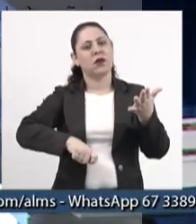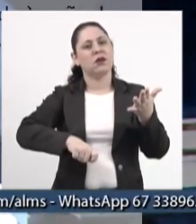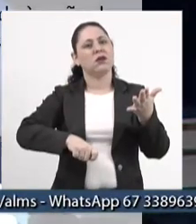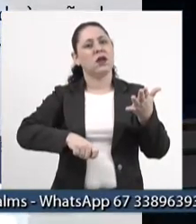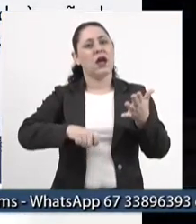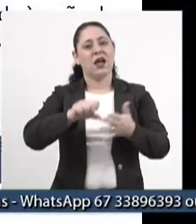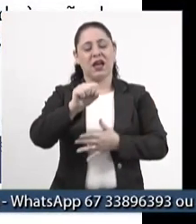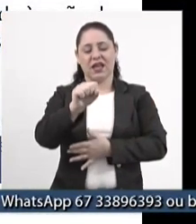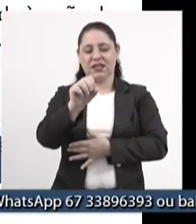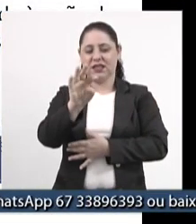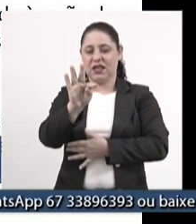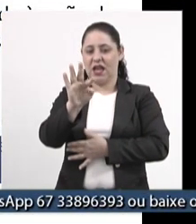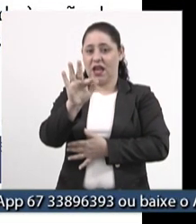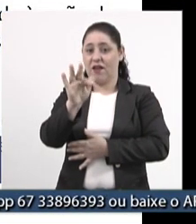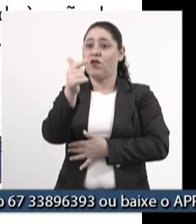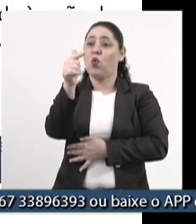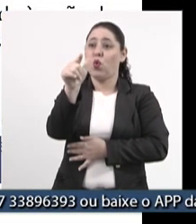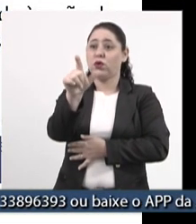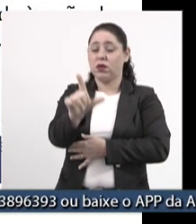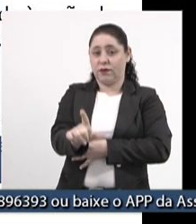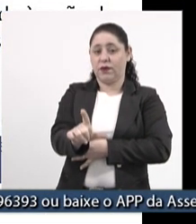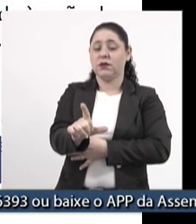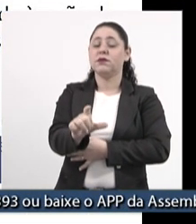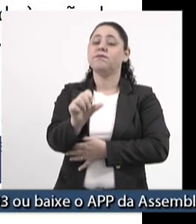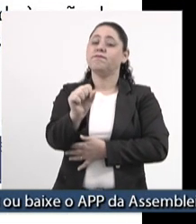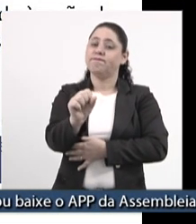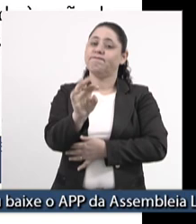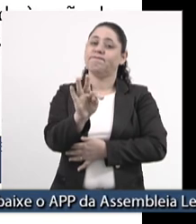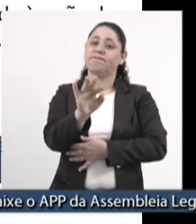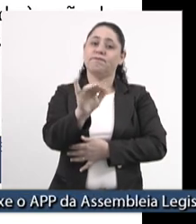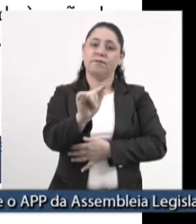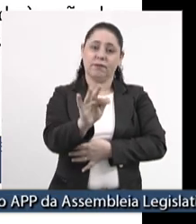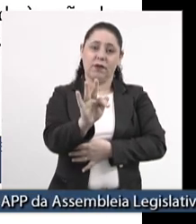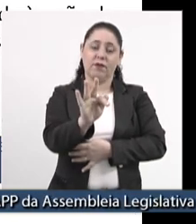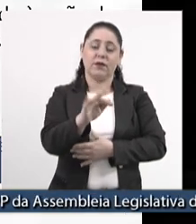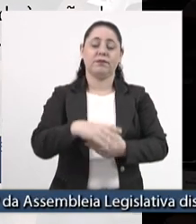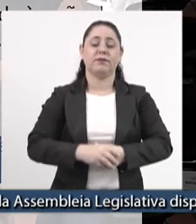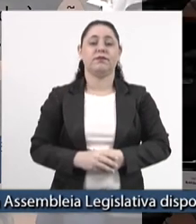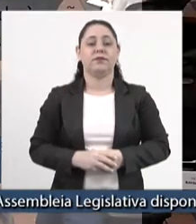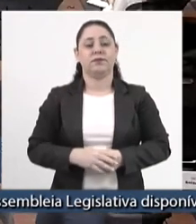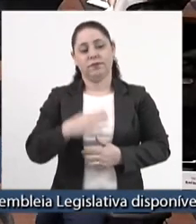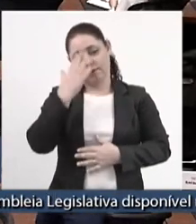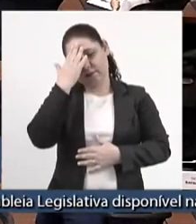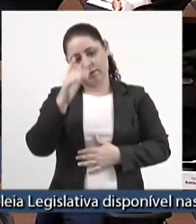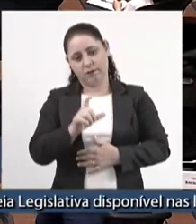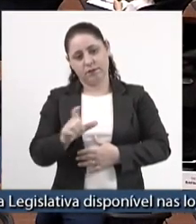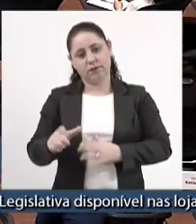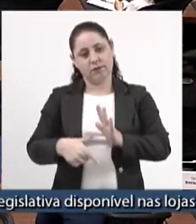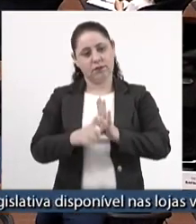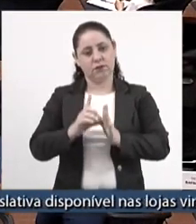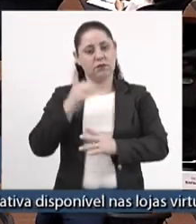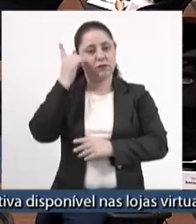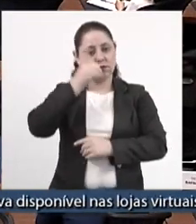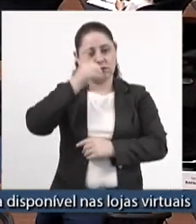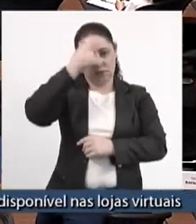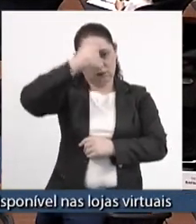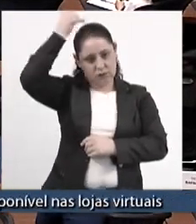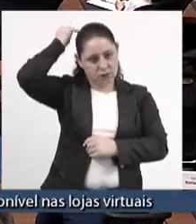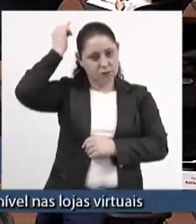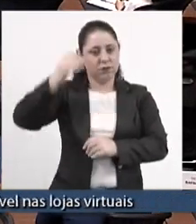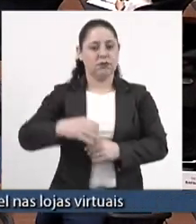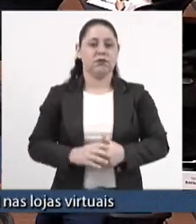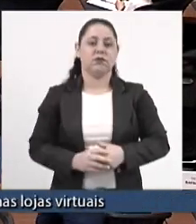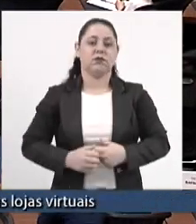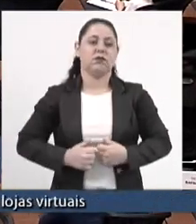nosso STF. Mais uma vez no STF, deputado. Obrigado pela parte. Antes de conceder a parte para o nosso deputado